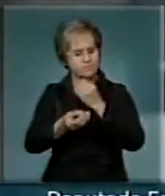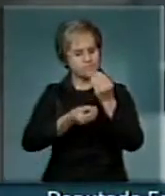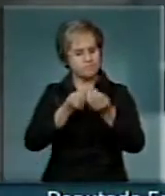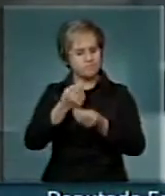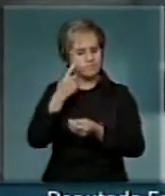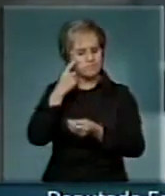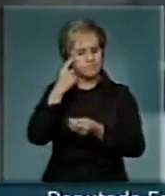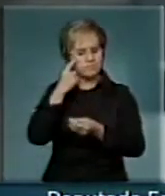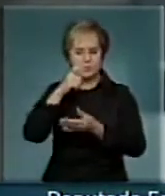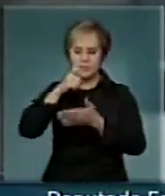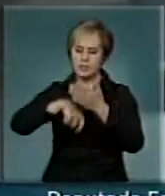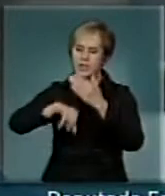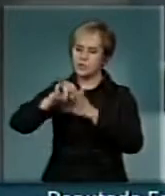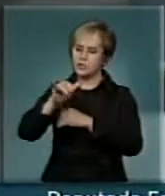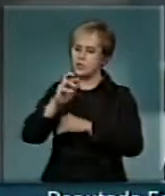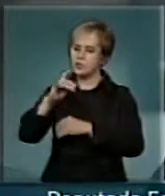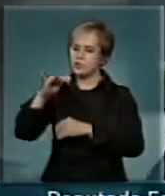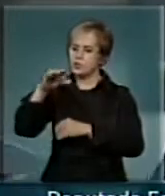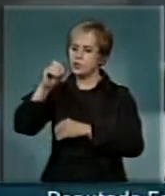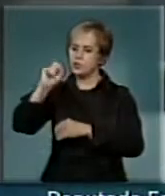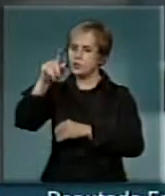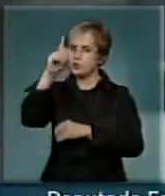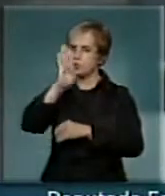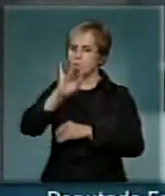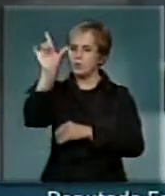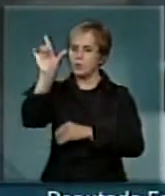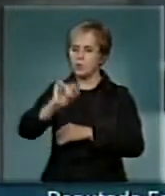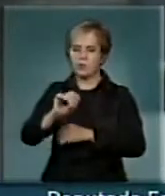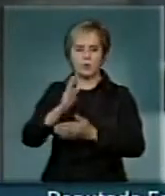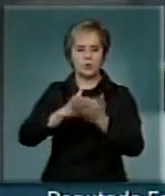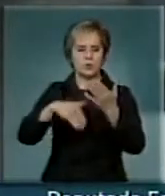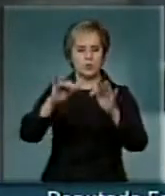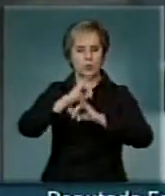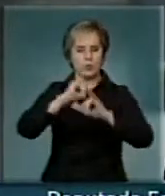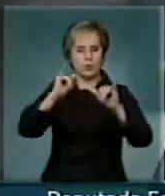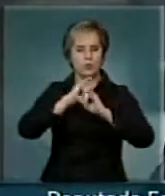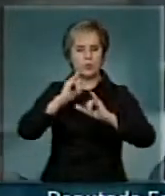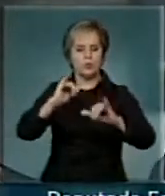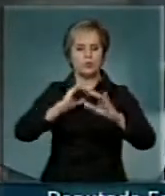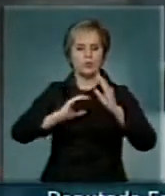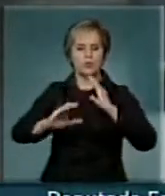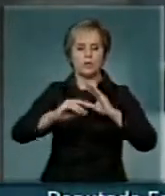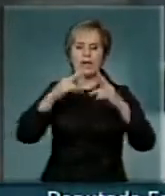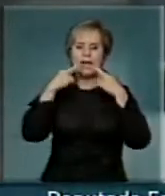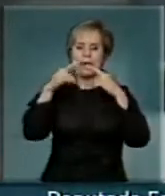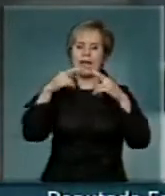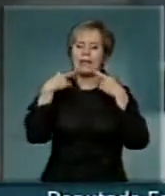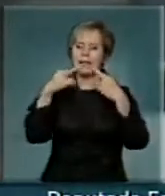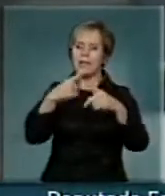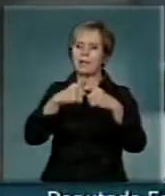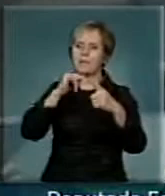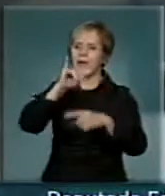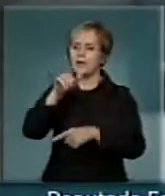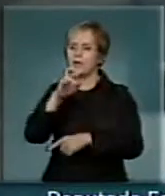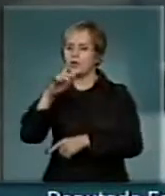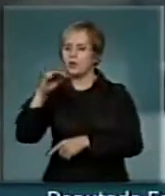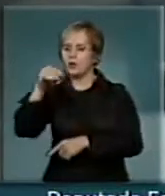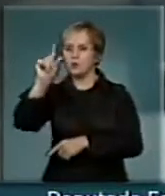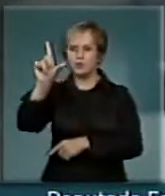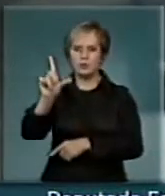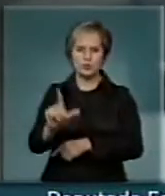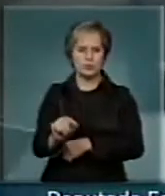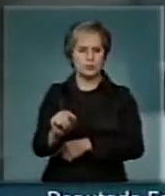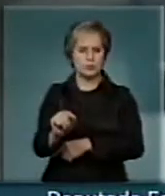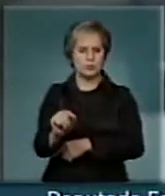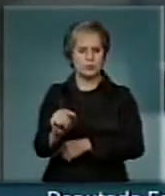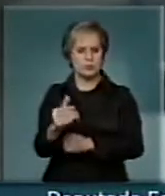Brasil, que diga-se de passagem, hoje todos os veículos de comunicação reclamaram da diminuição dos juros, como se fosse